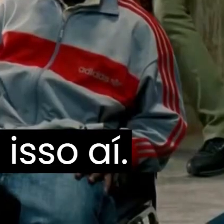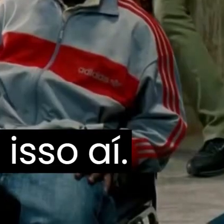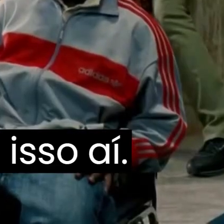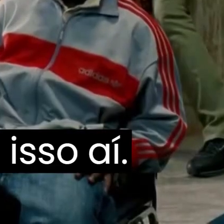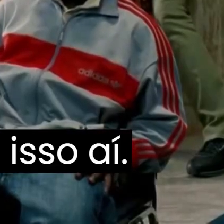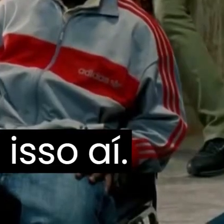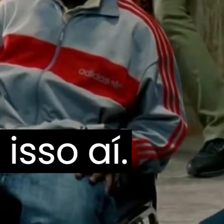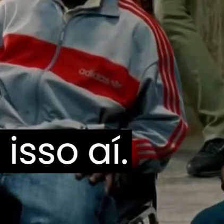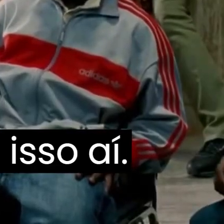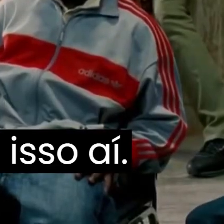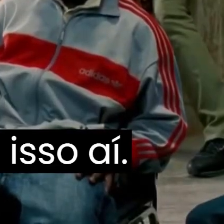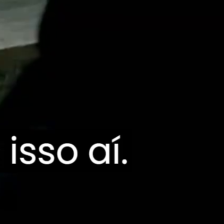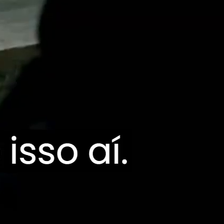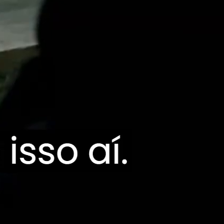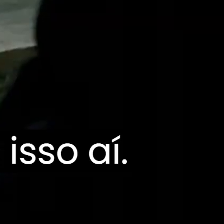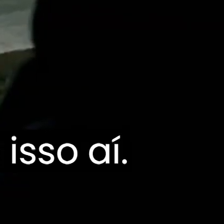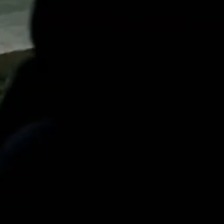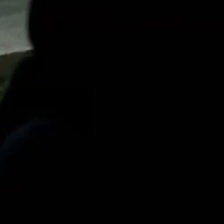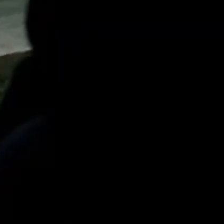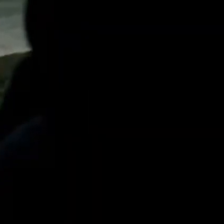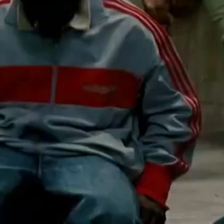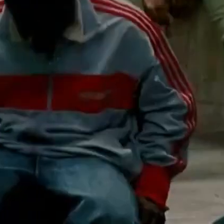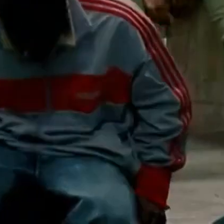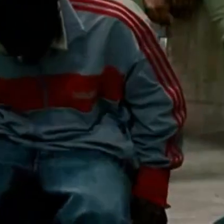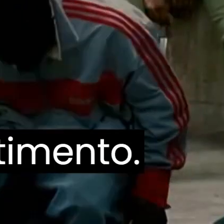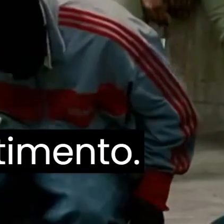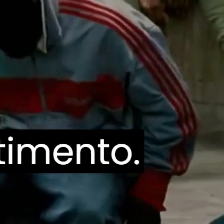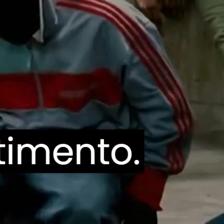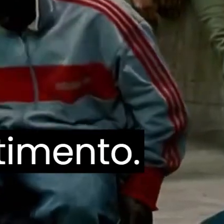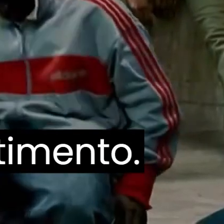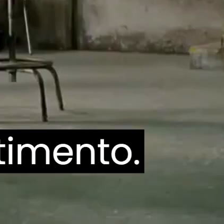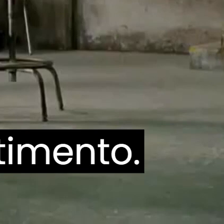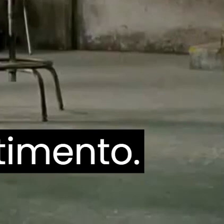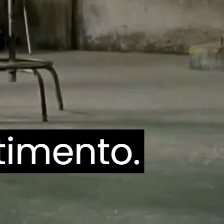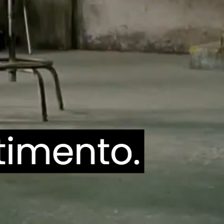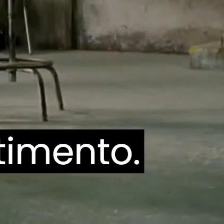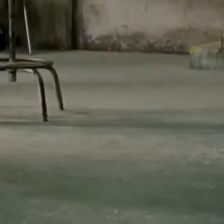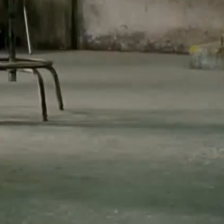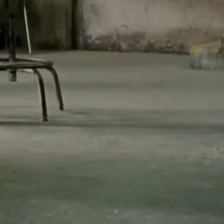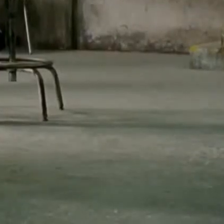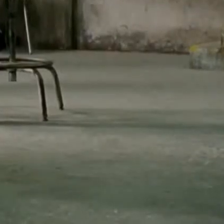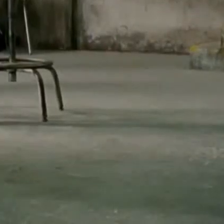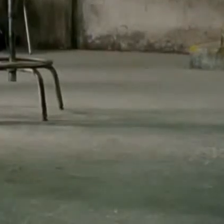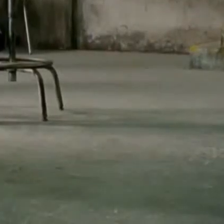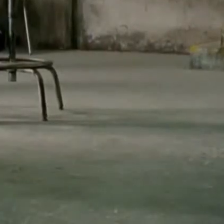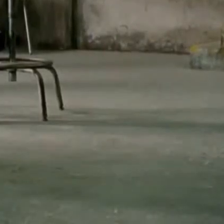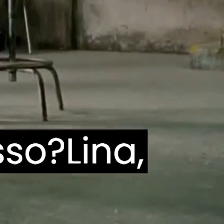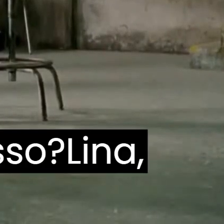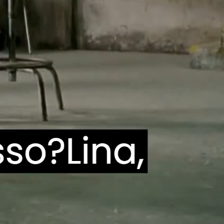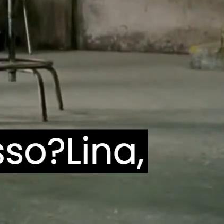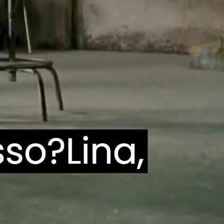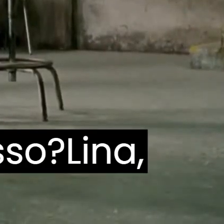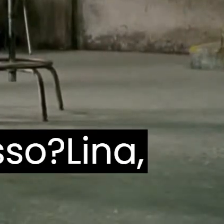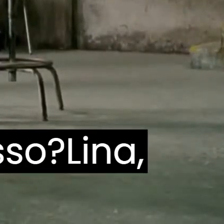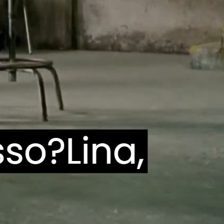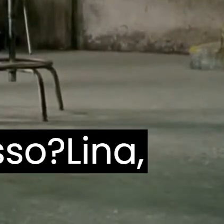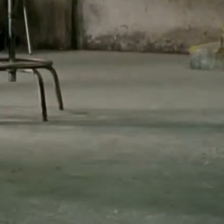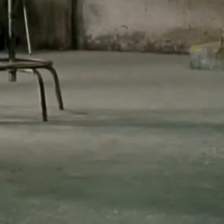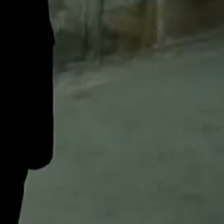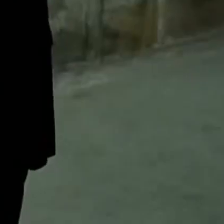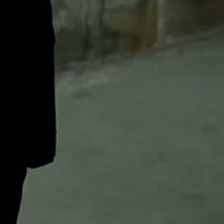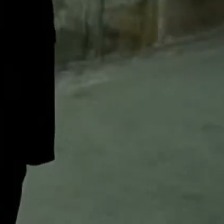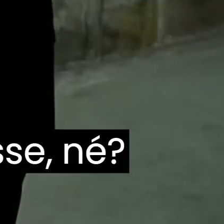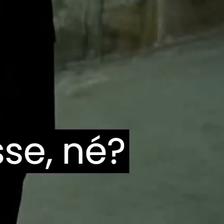Porque sua música é chata. É, isso aí. Não tem sentimento. Sem sentimento? Como é você pode dizer isso?